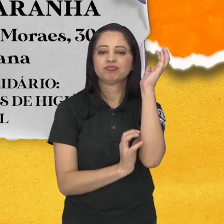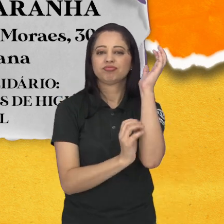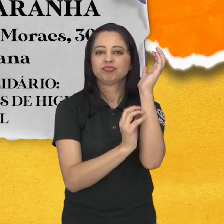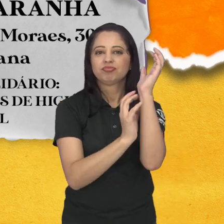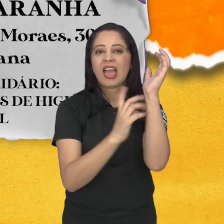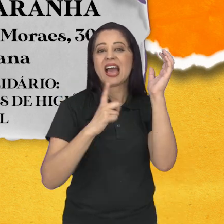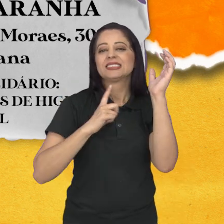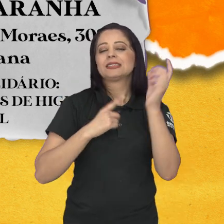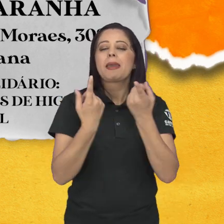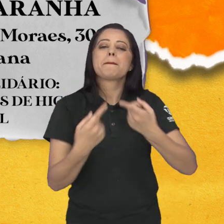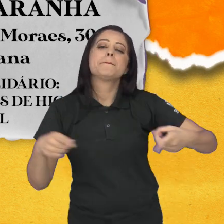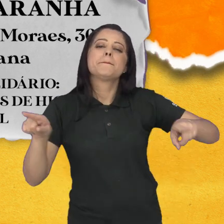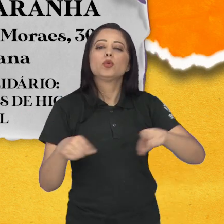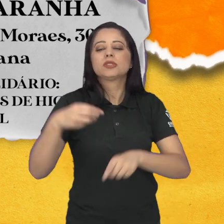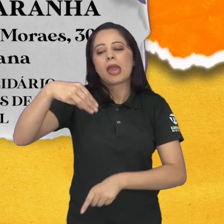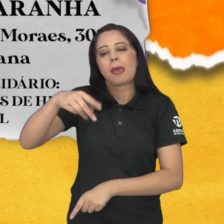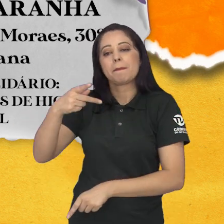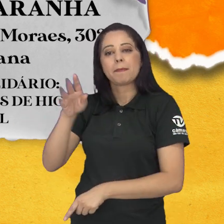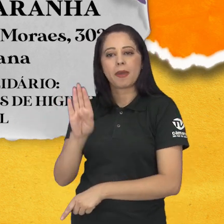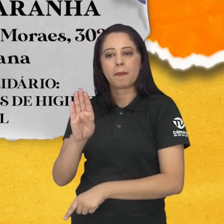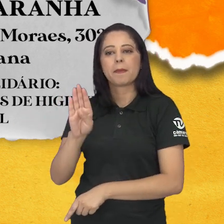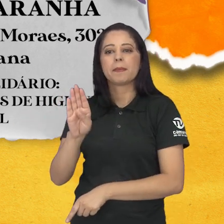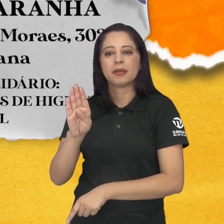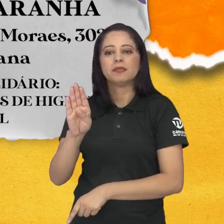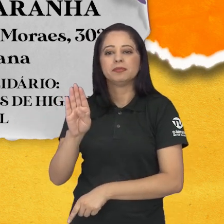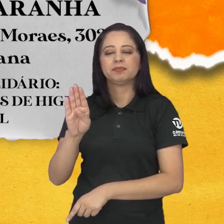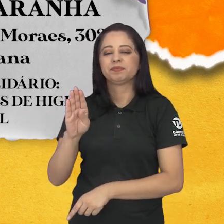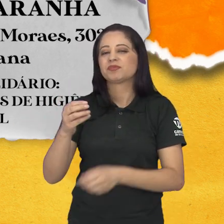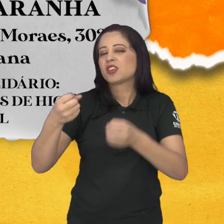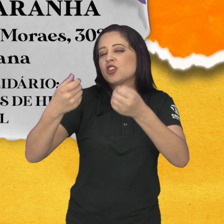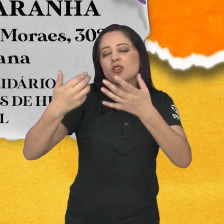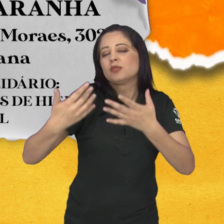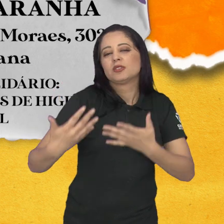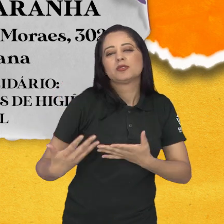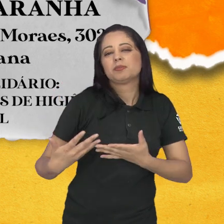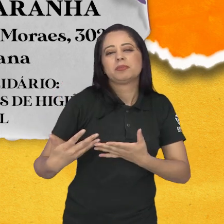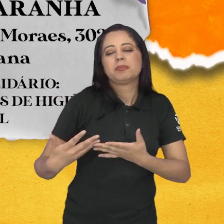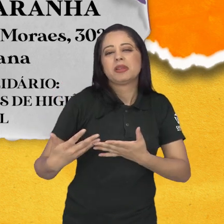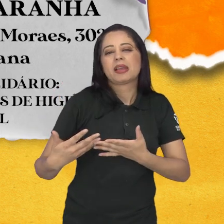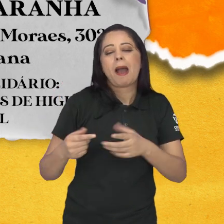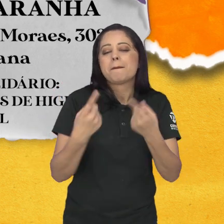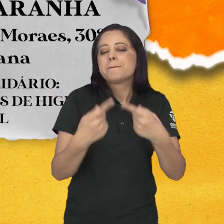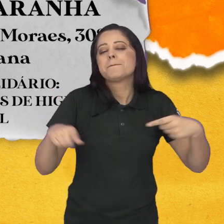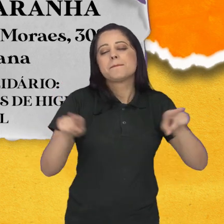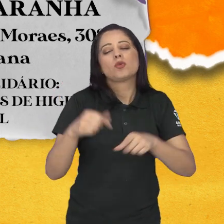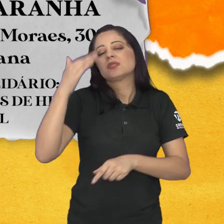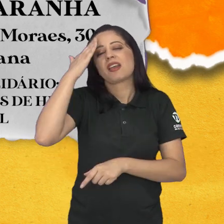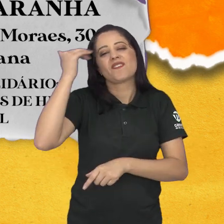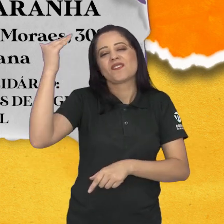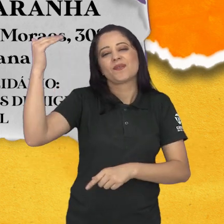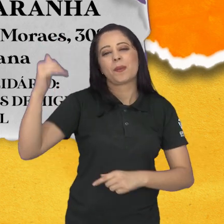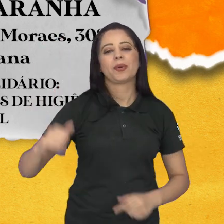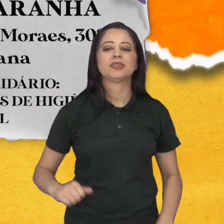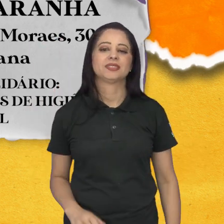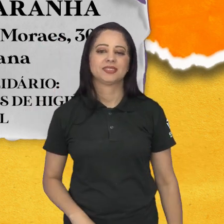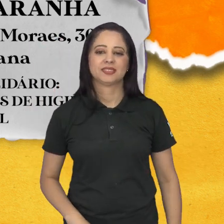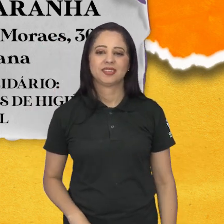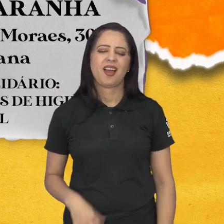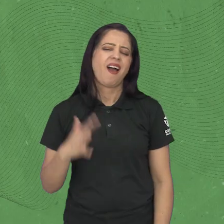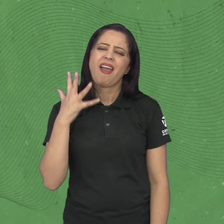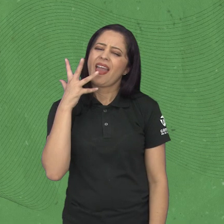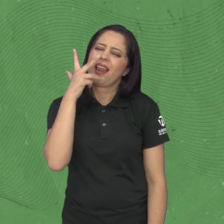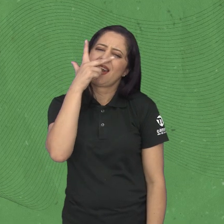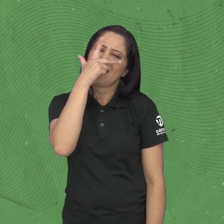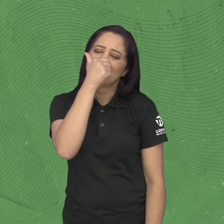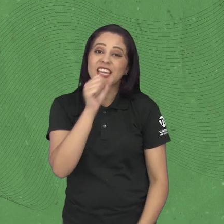promete muita MPB com releituras de clássicos como Elis Regina, Tom Jobim, Chico Buarque, entre outros.